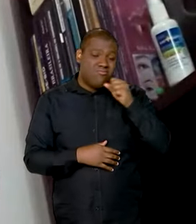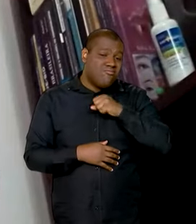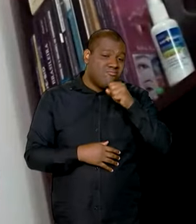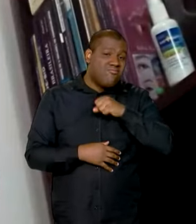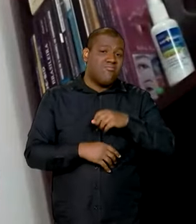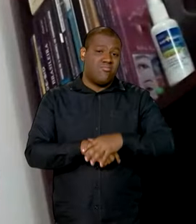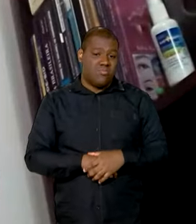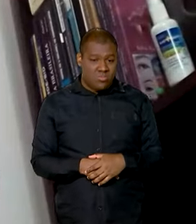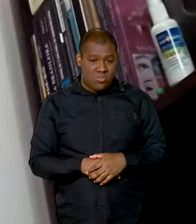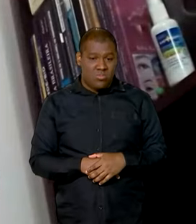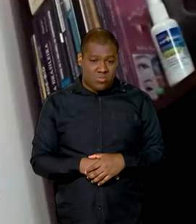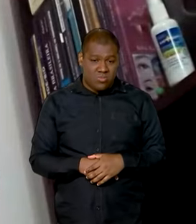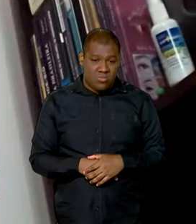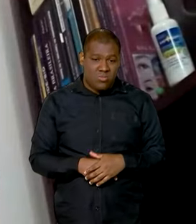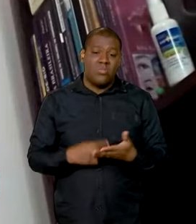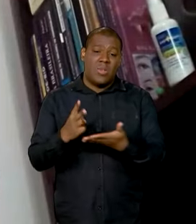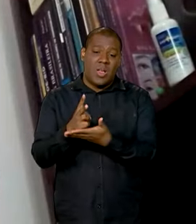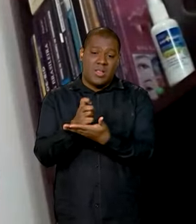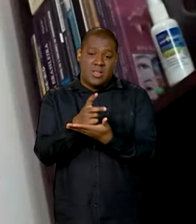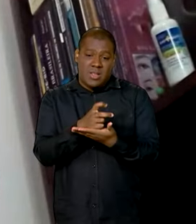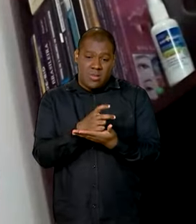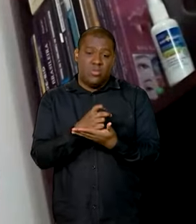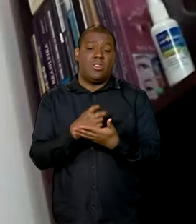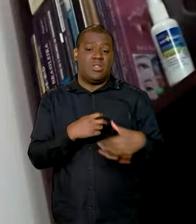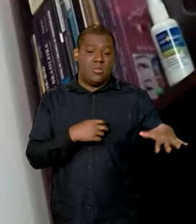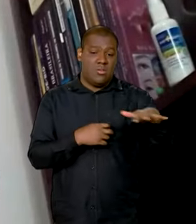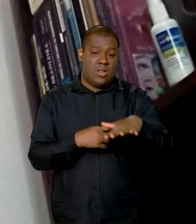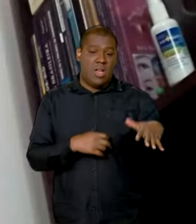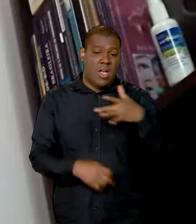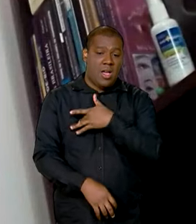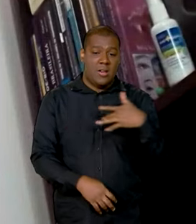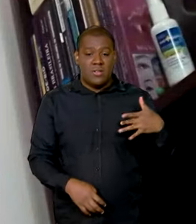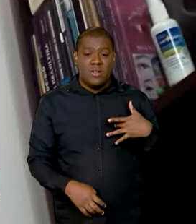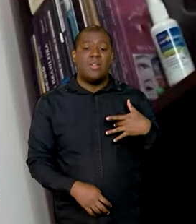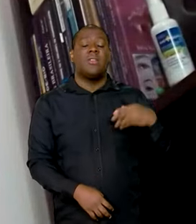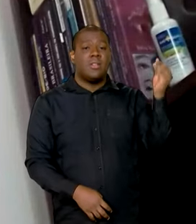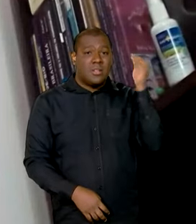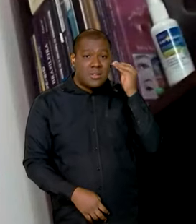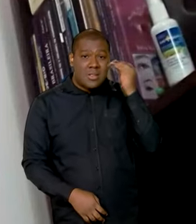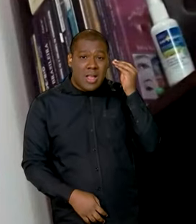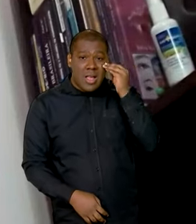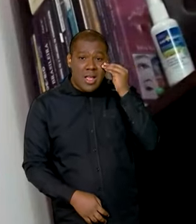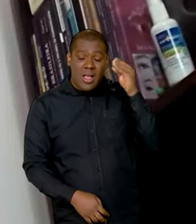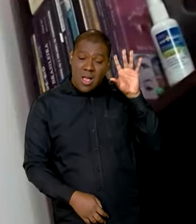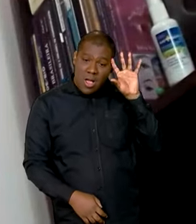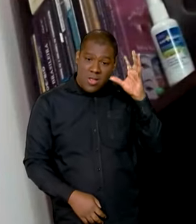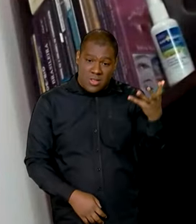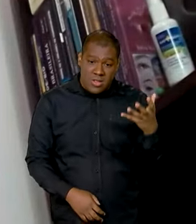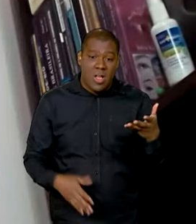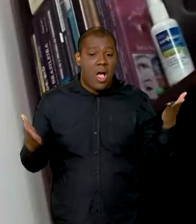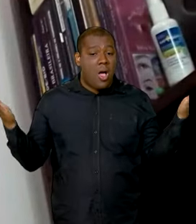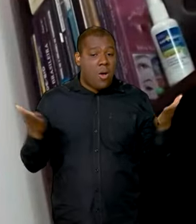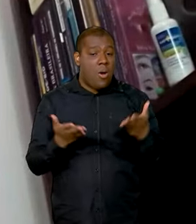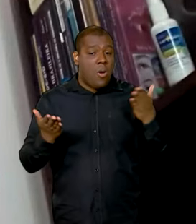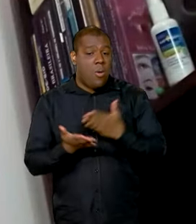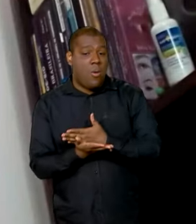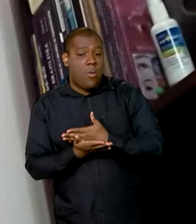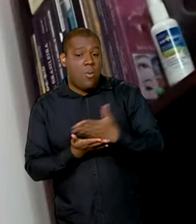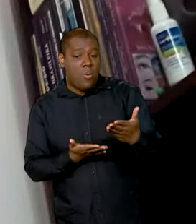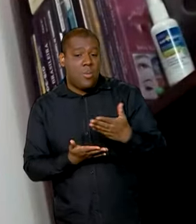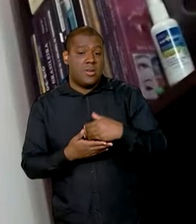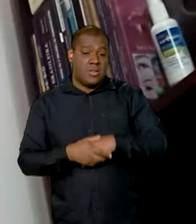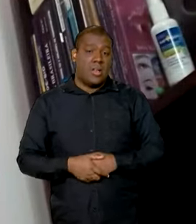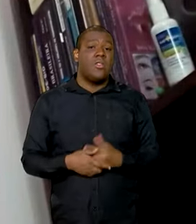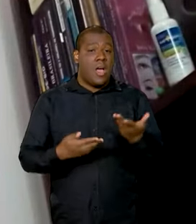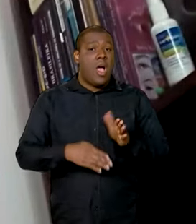tributação sobre essa área de saúde, ela visa já tentar resolver, a partir de agora, problemas relacionados ao